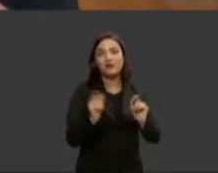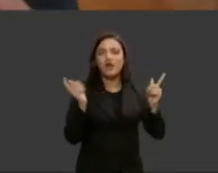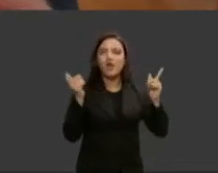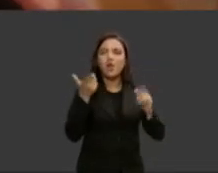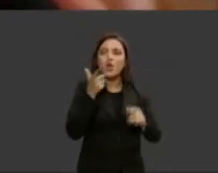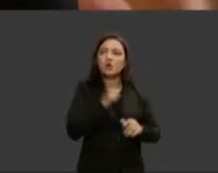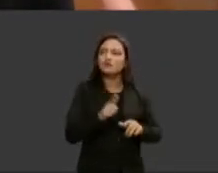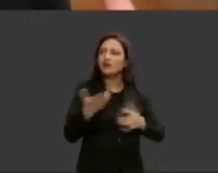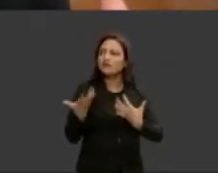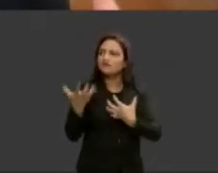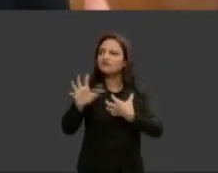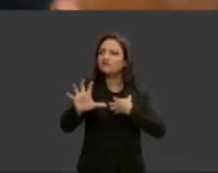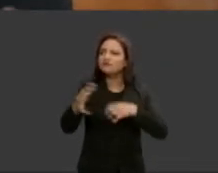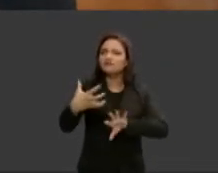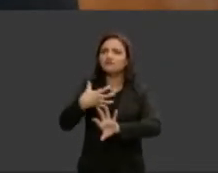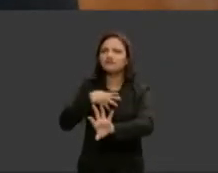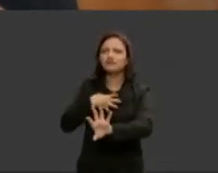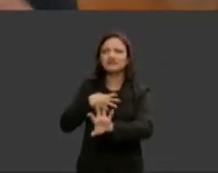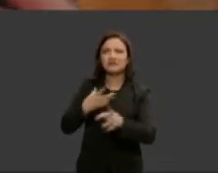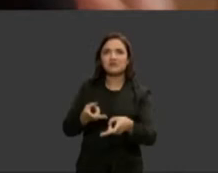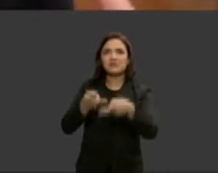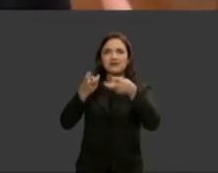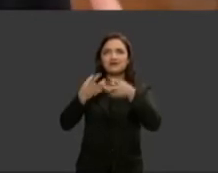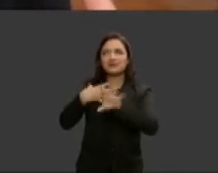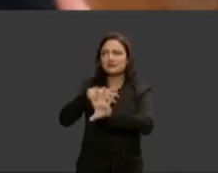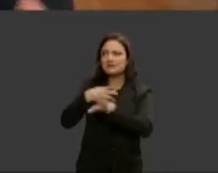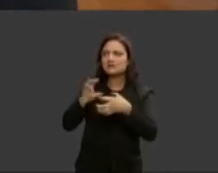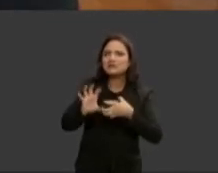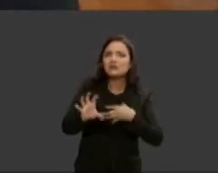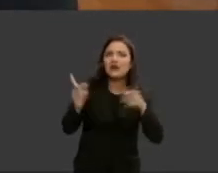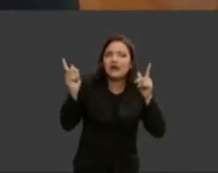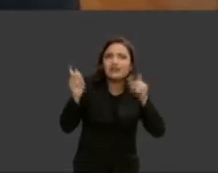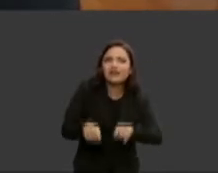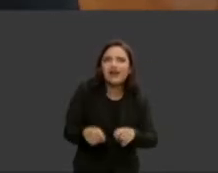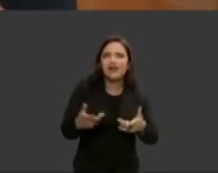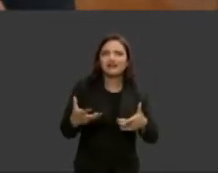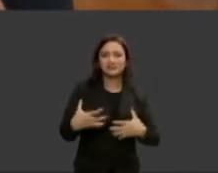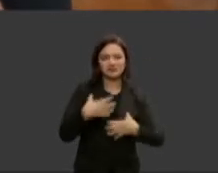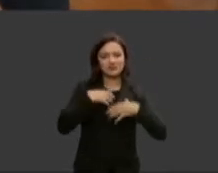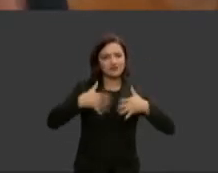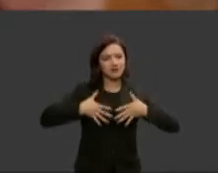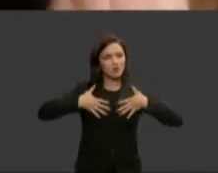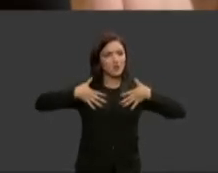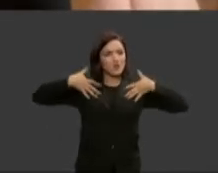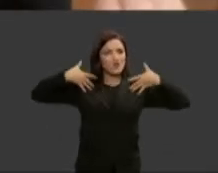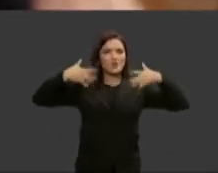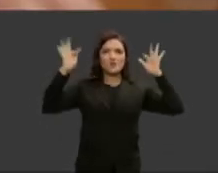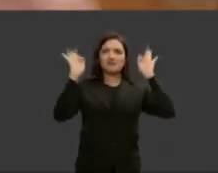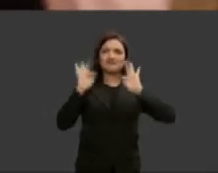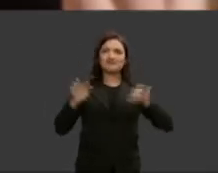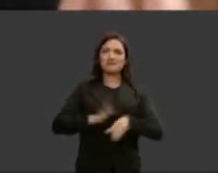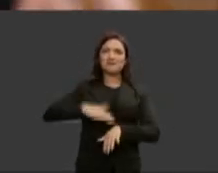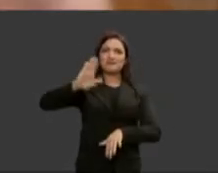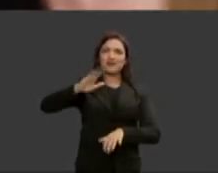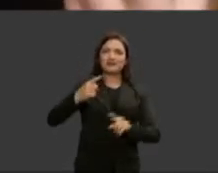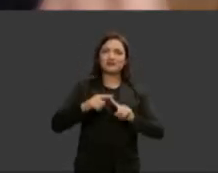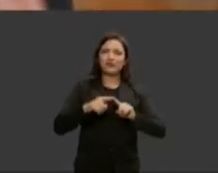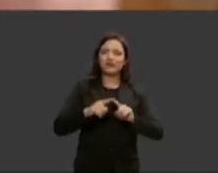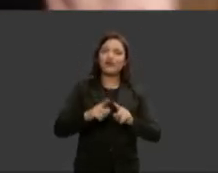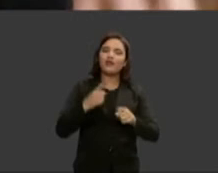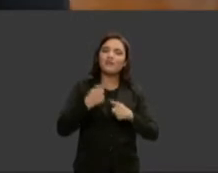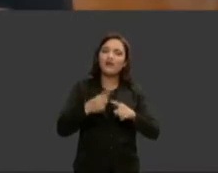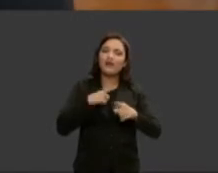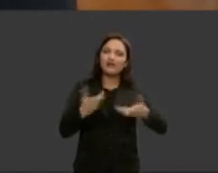por essa capacidade de perceber o outro por essa capacidade de dividir com o outro todas as